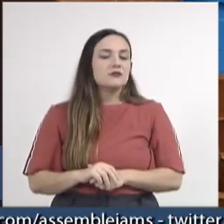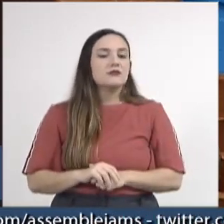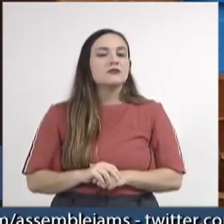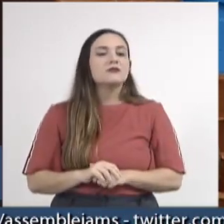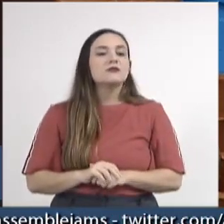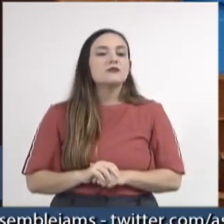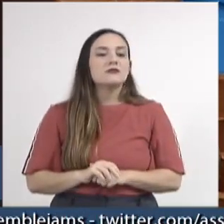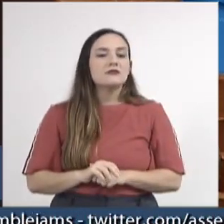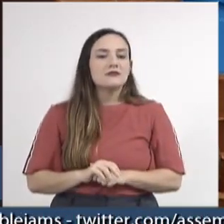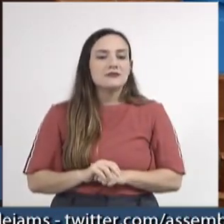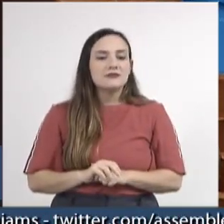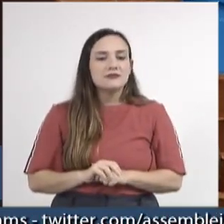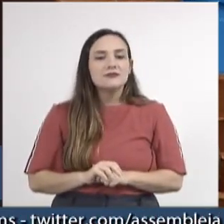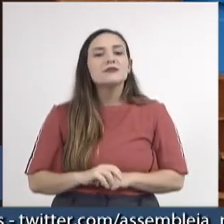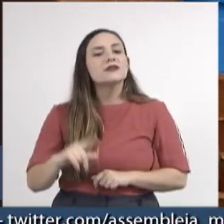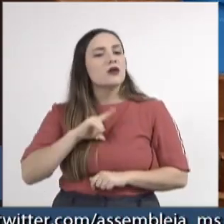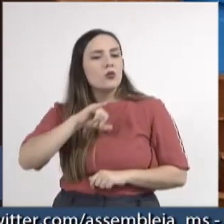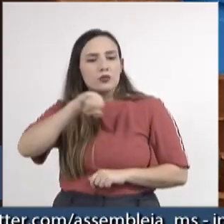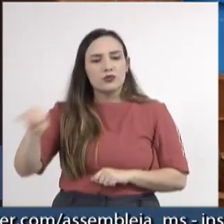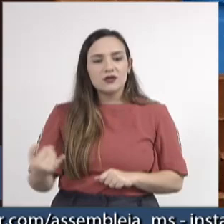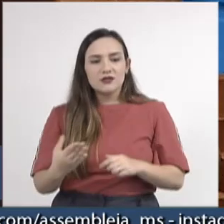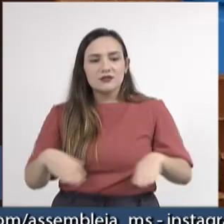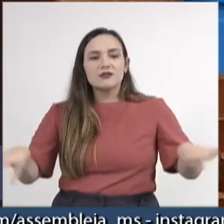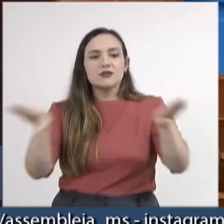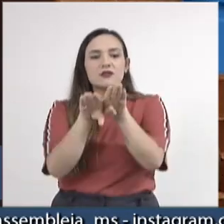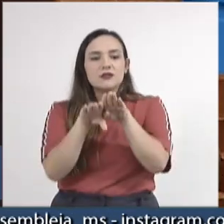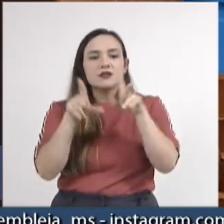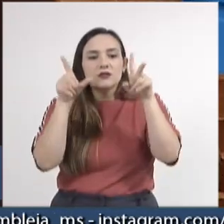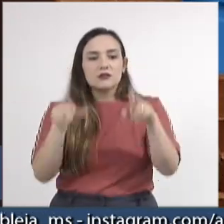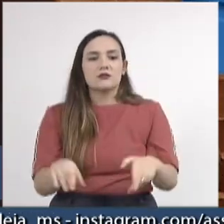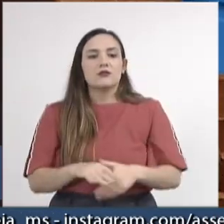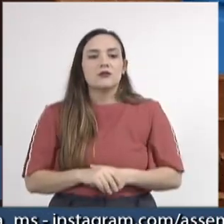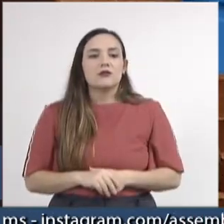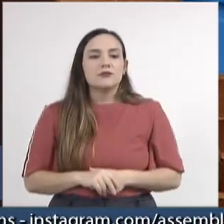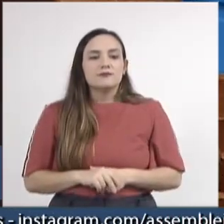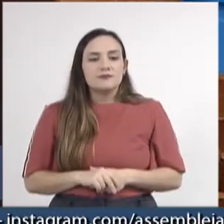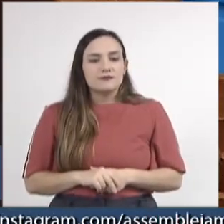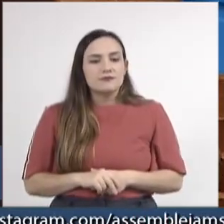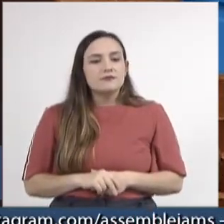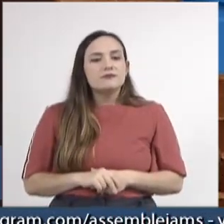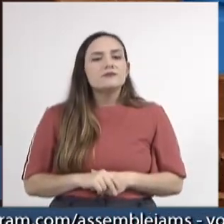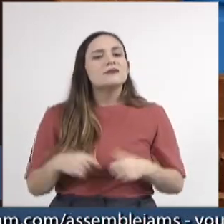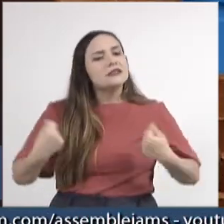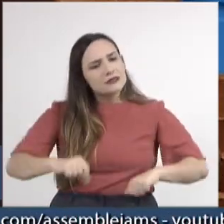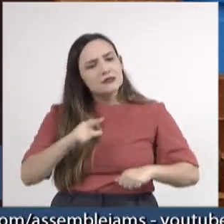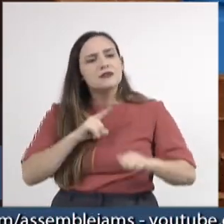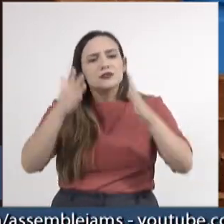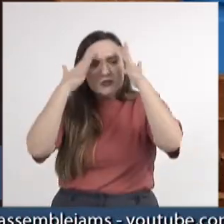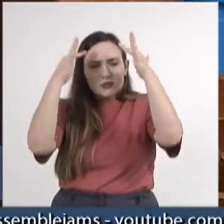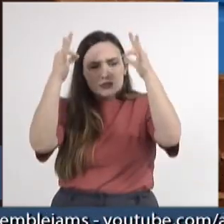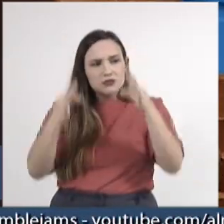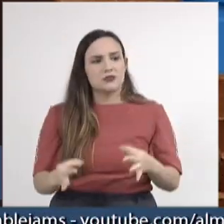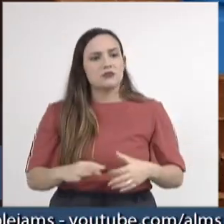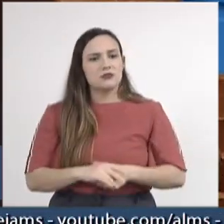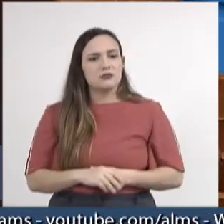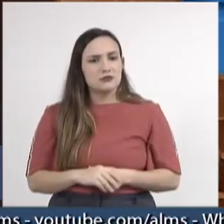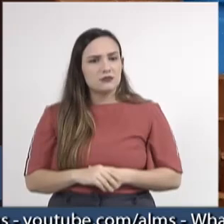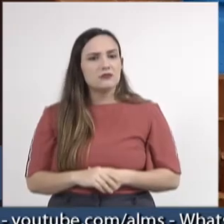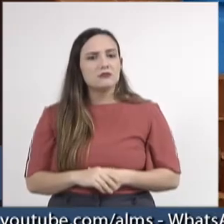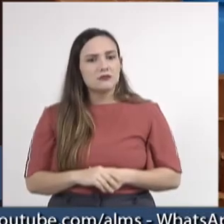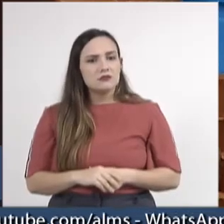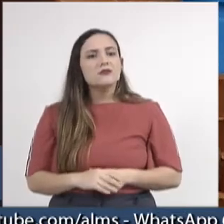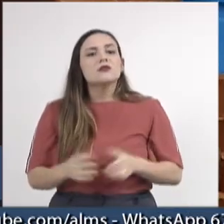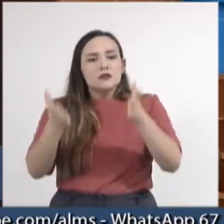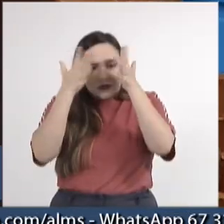oportunidades iguais para todo mundo e preservem a dignidade, deputado Rinaldo, a